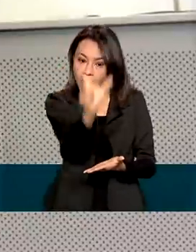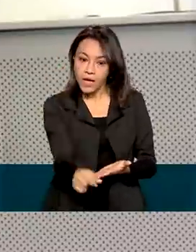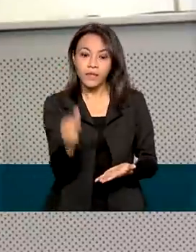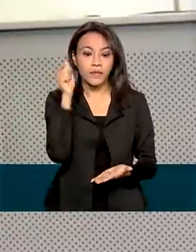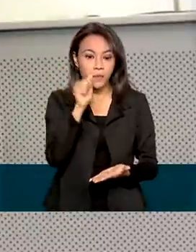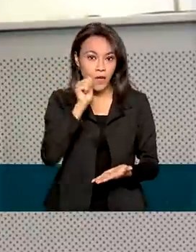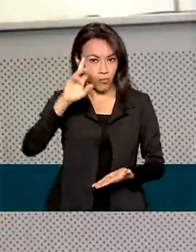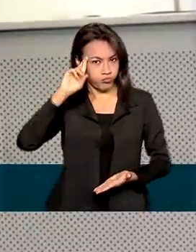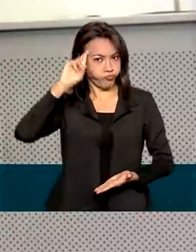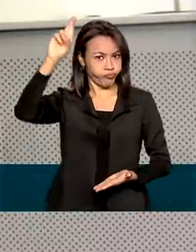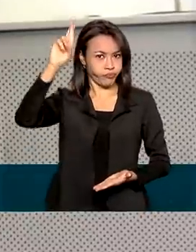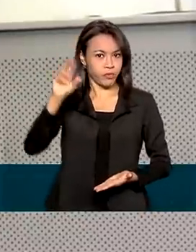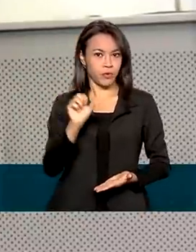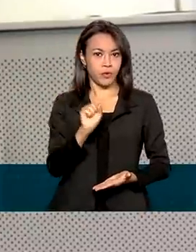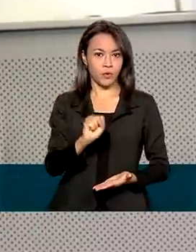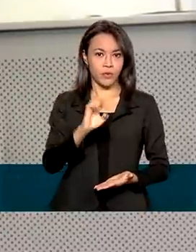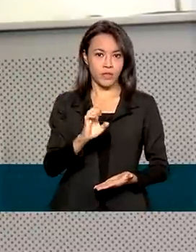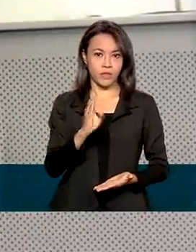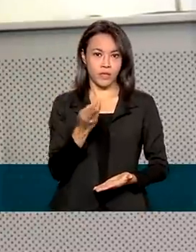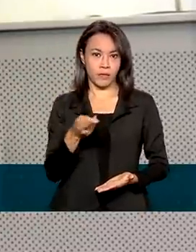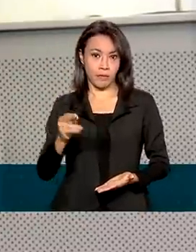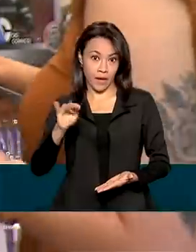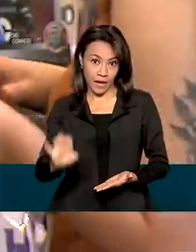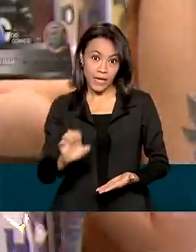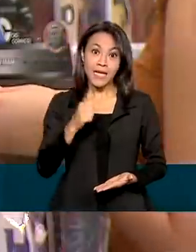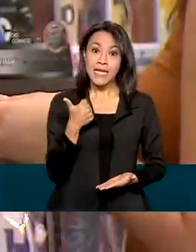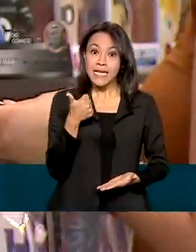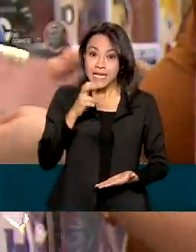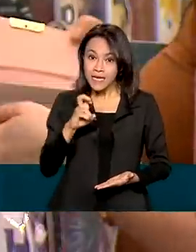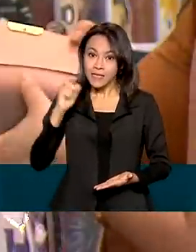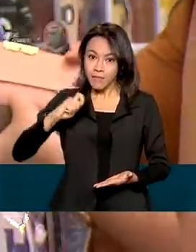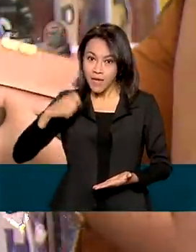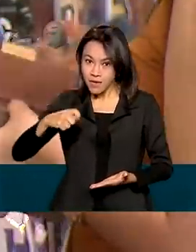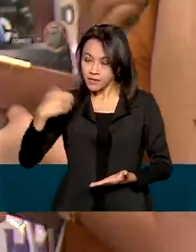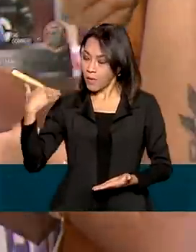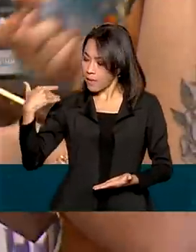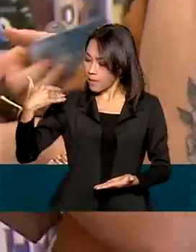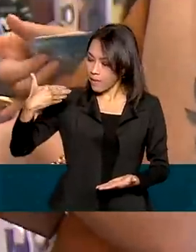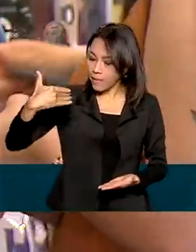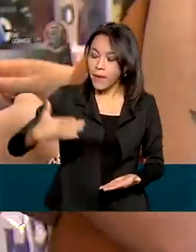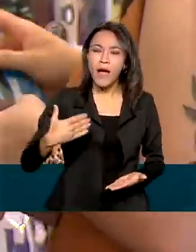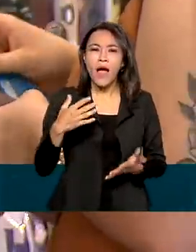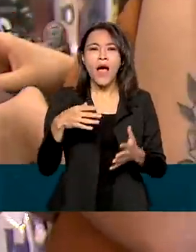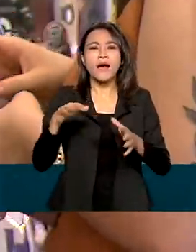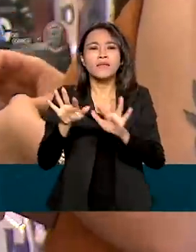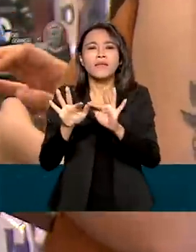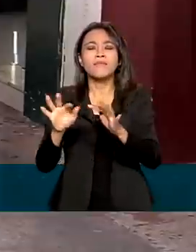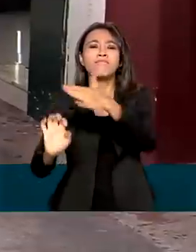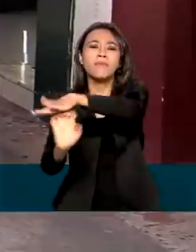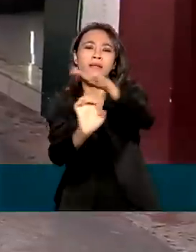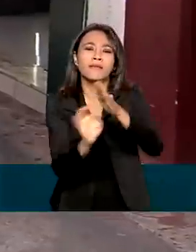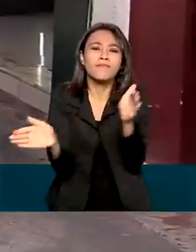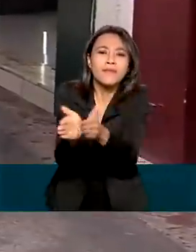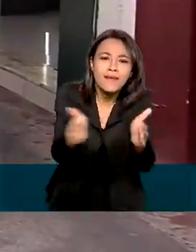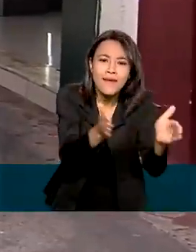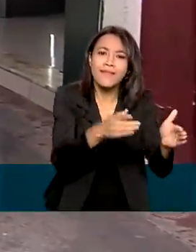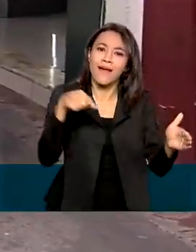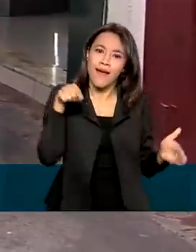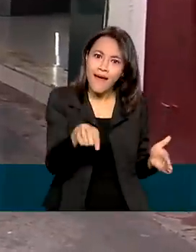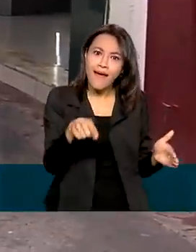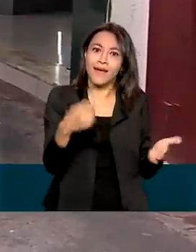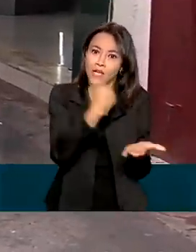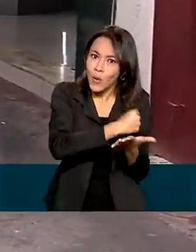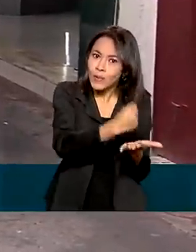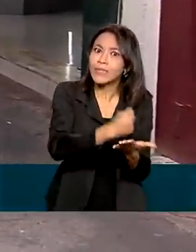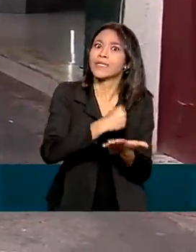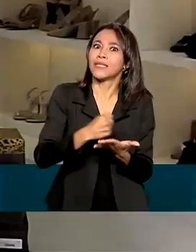SEBRAE disse que há 15 meses seguidos, as pequenas empresas são responsáveis por 7 de cada 10 novos